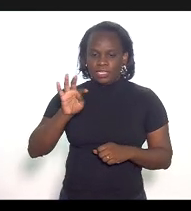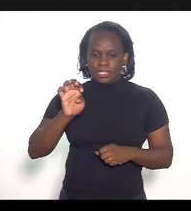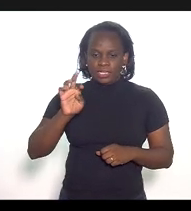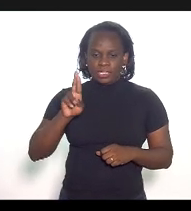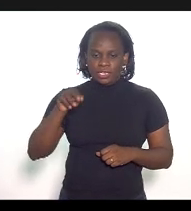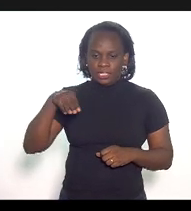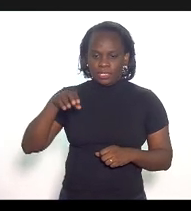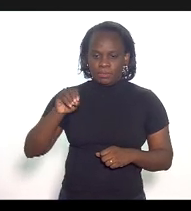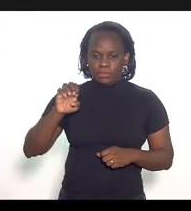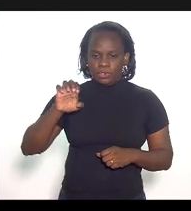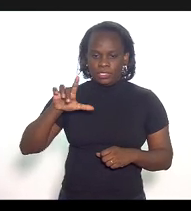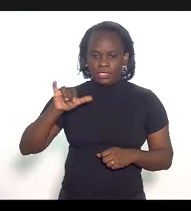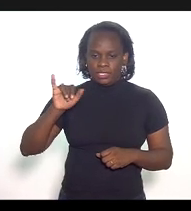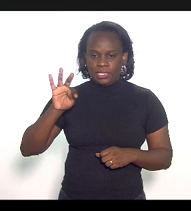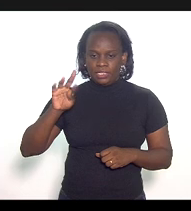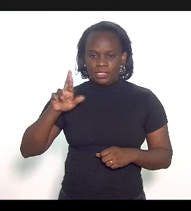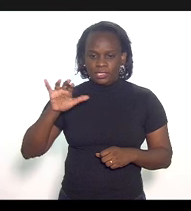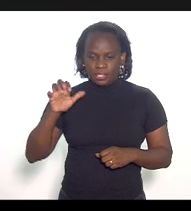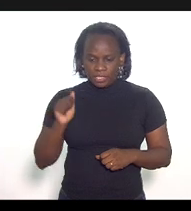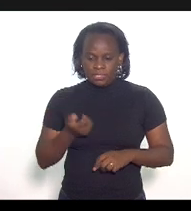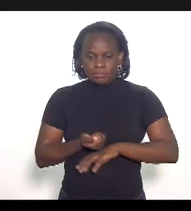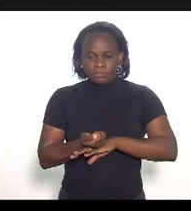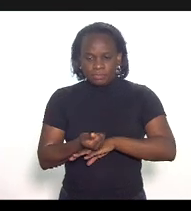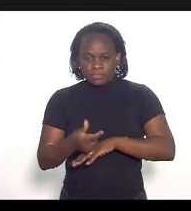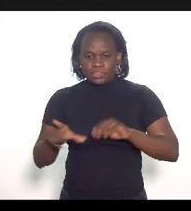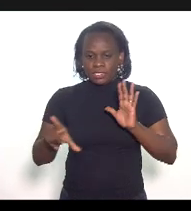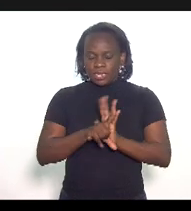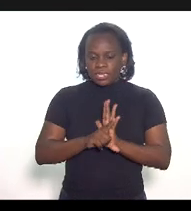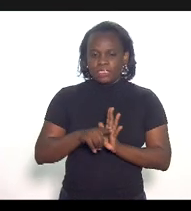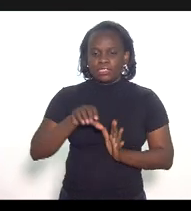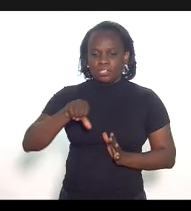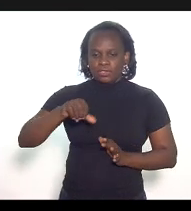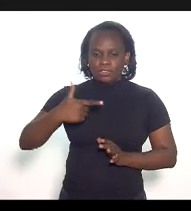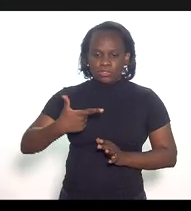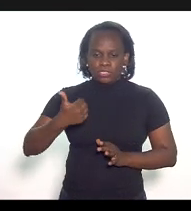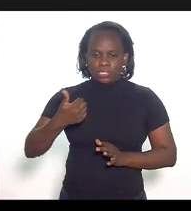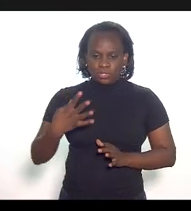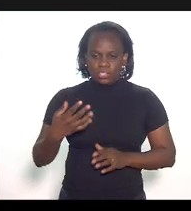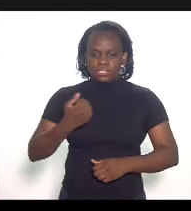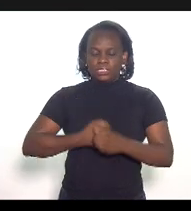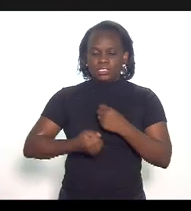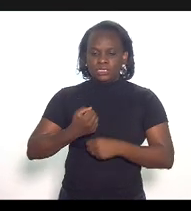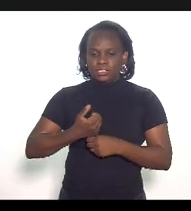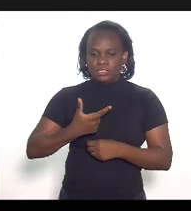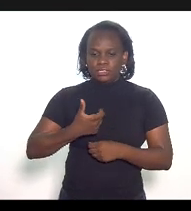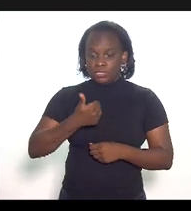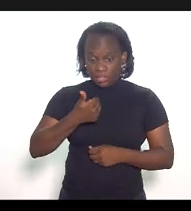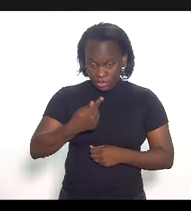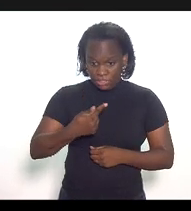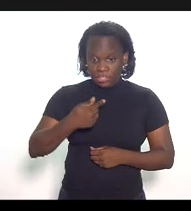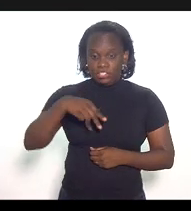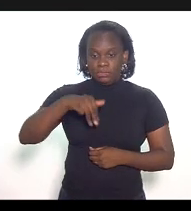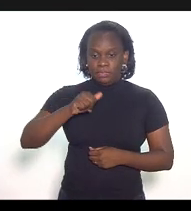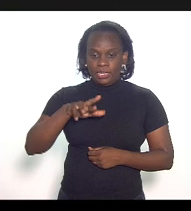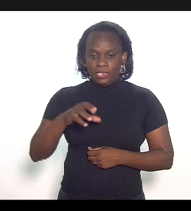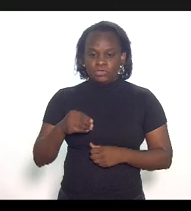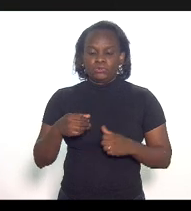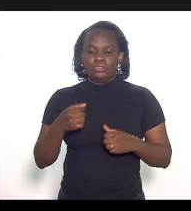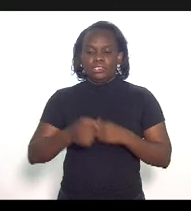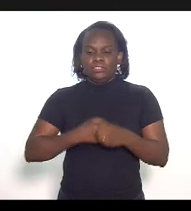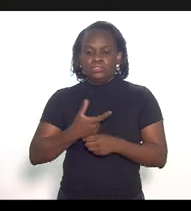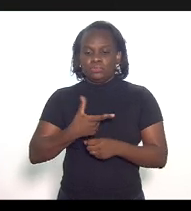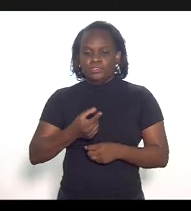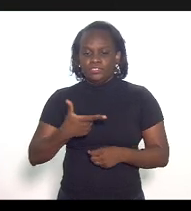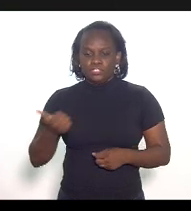beneficiadas pela lei 9.2.14 de 17 de março de 21, e que